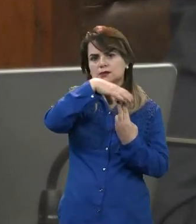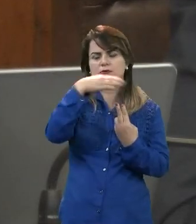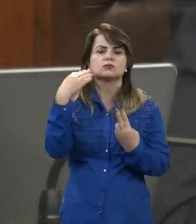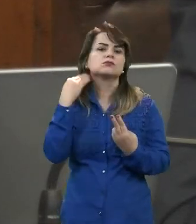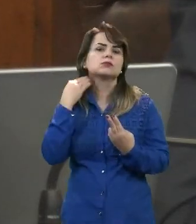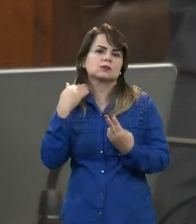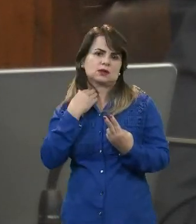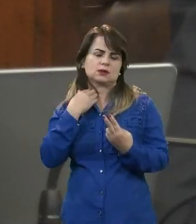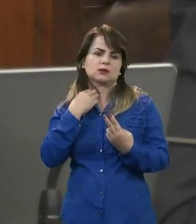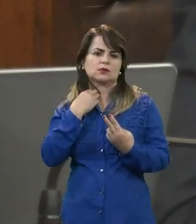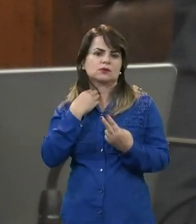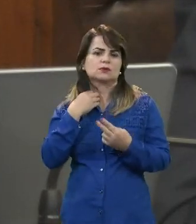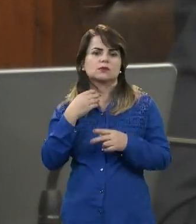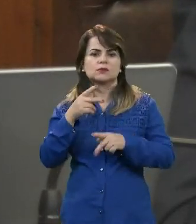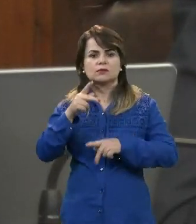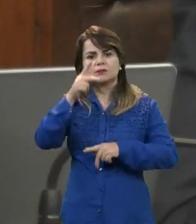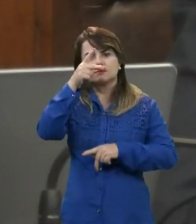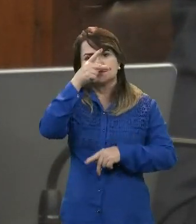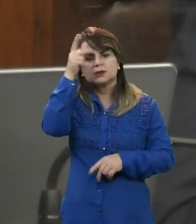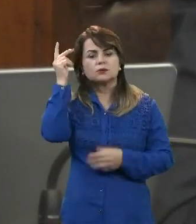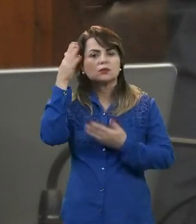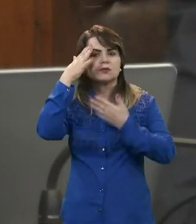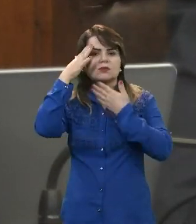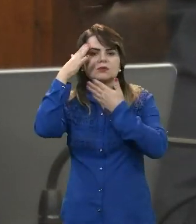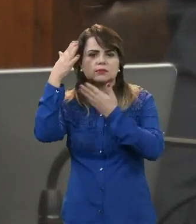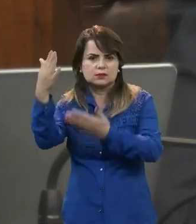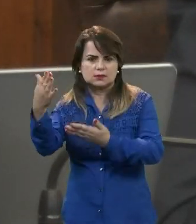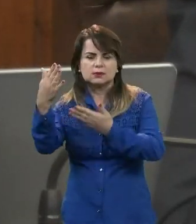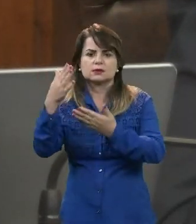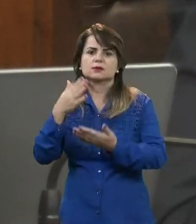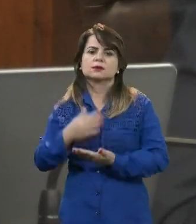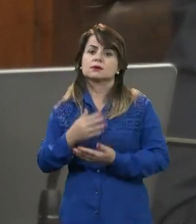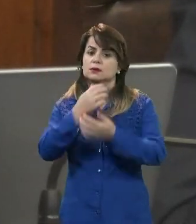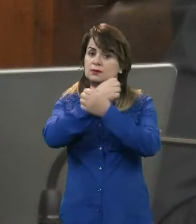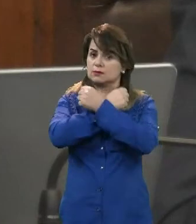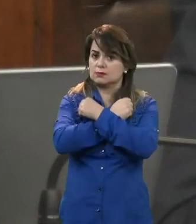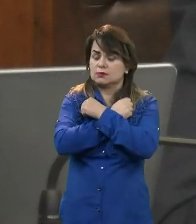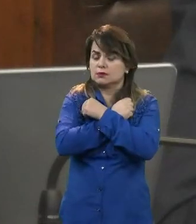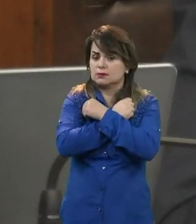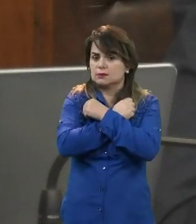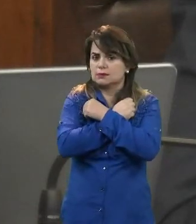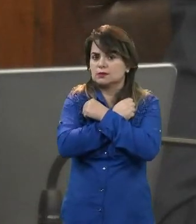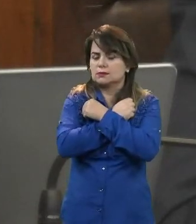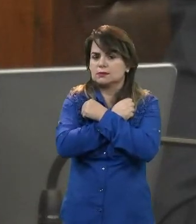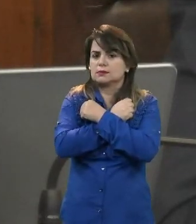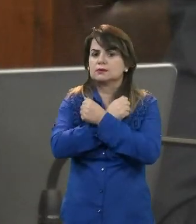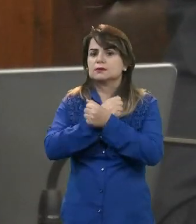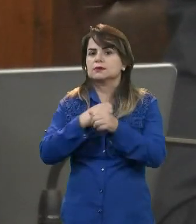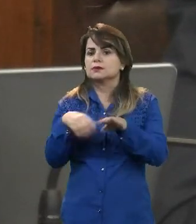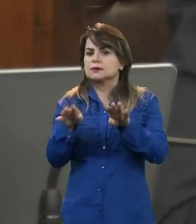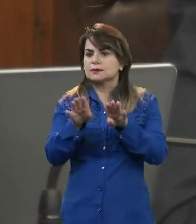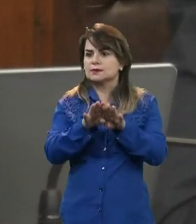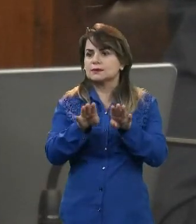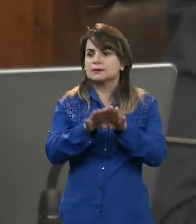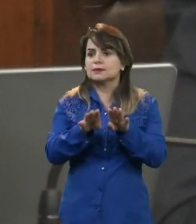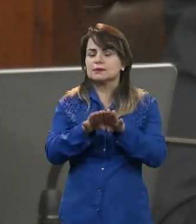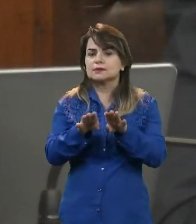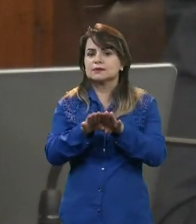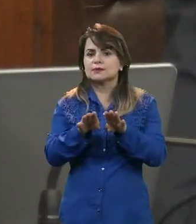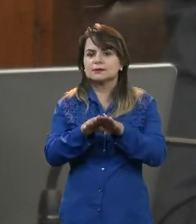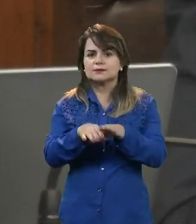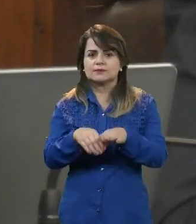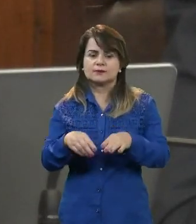Jefferson, também agradecer sua presença, transmita meu abraço ao Fernando aí, e agradecer a colaboração e a